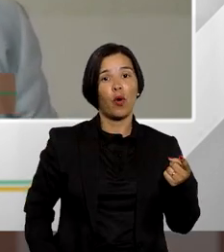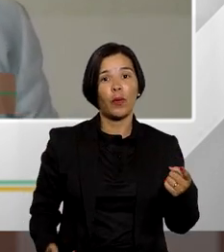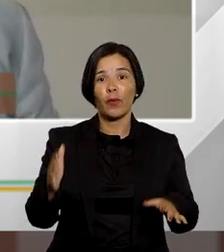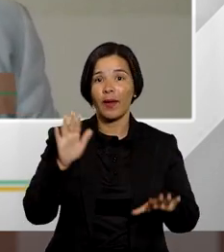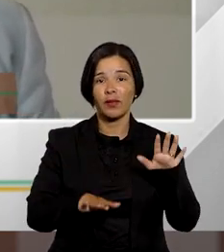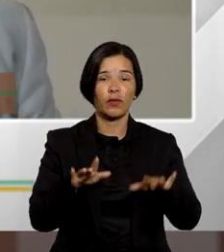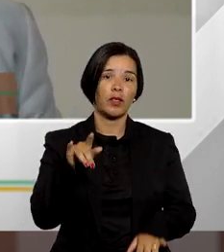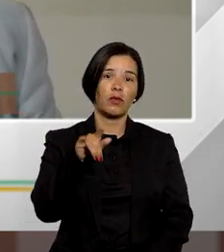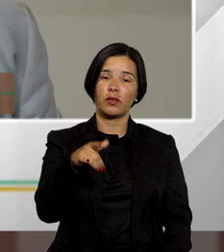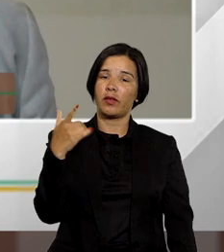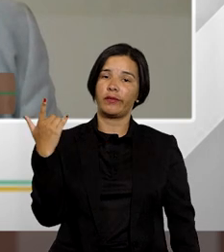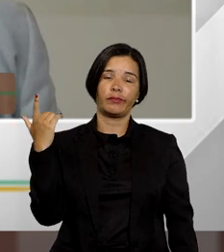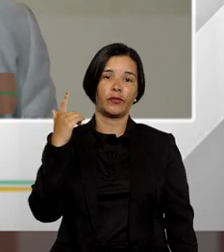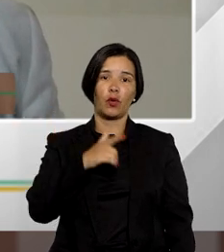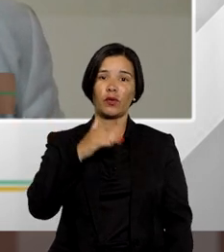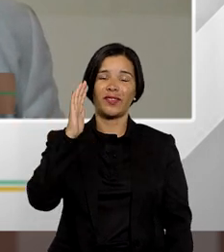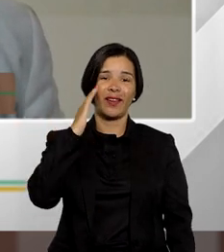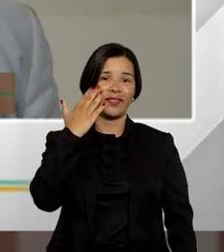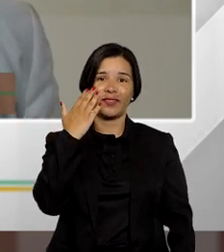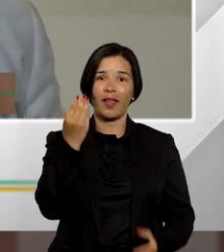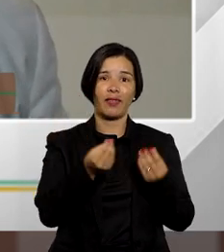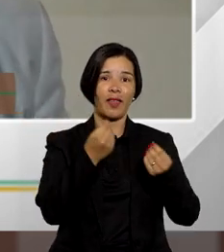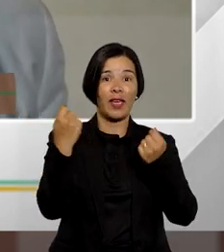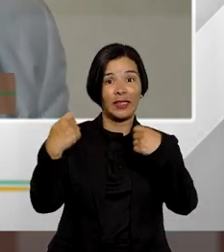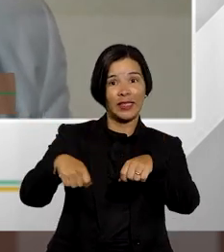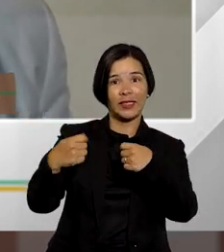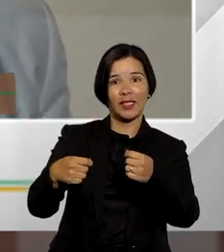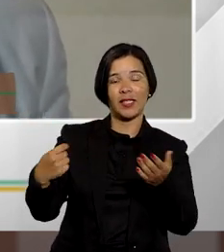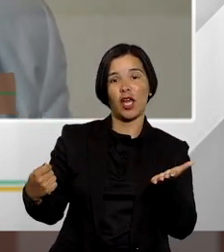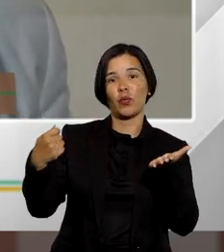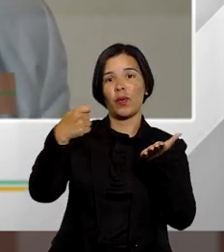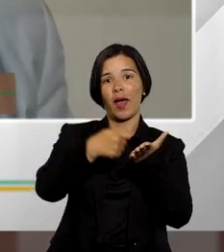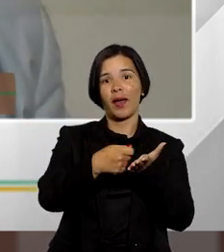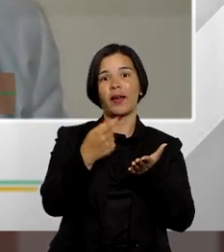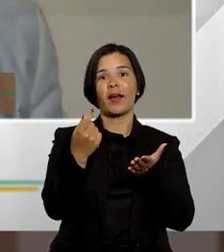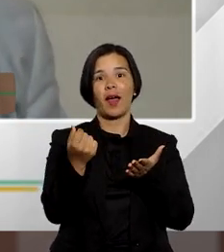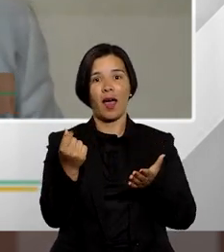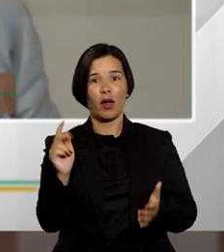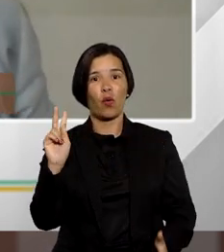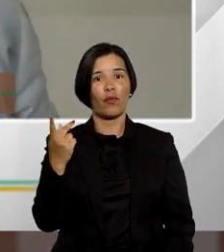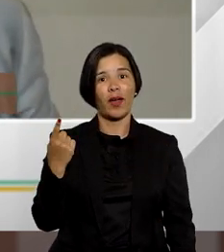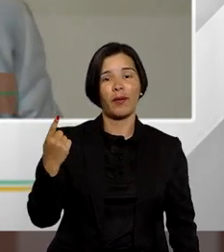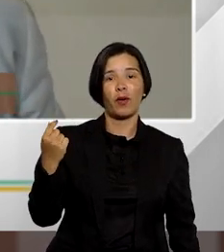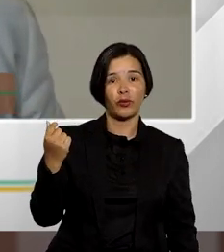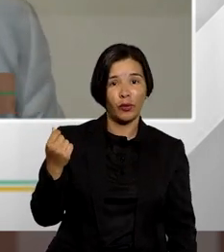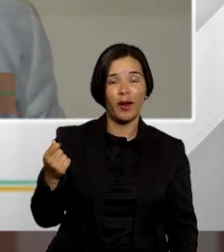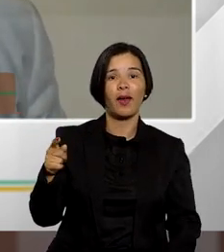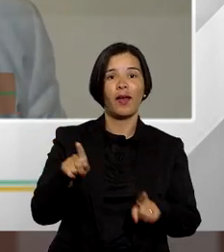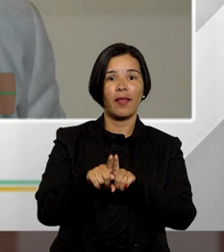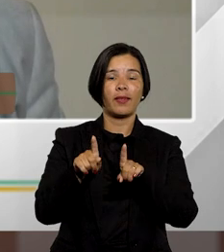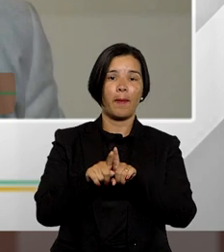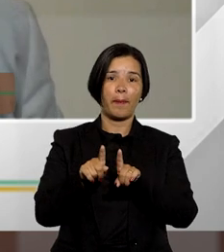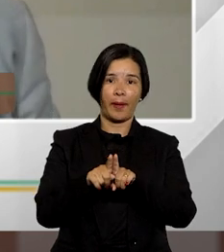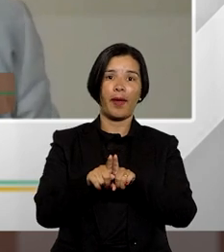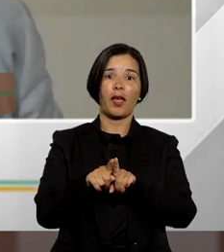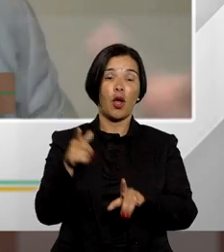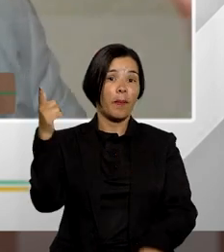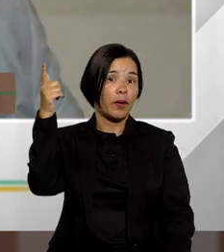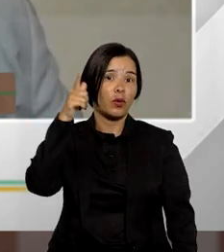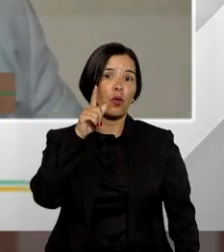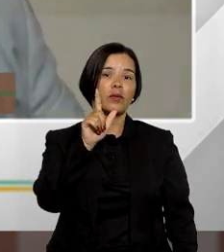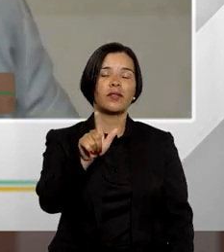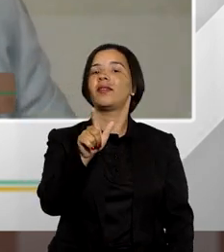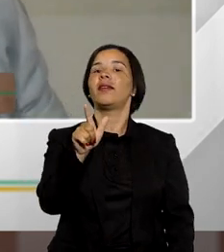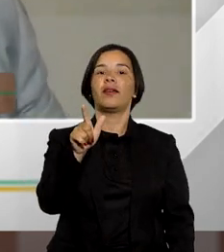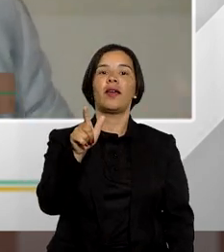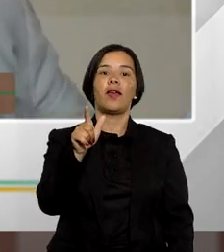vezes você não consegue ter uma noção daquilo que será necessário gastar com verba honorária para dar